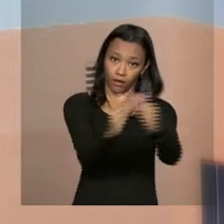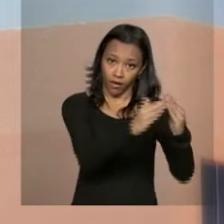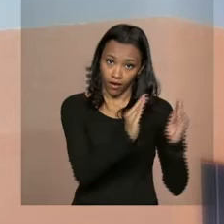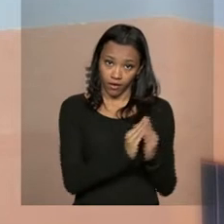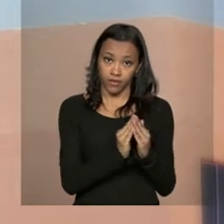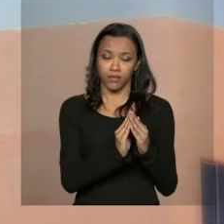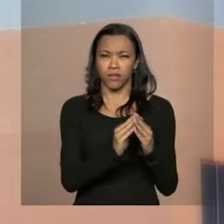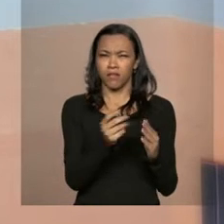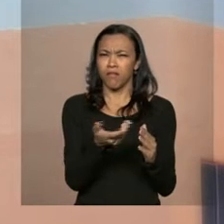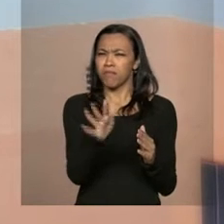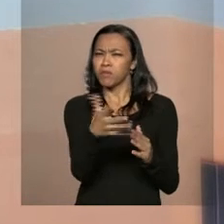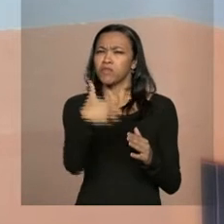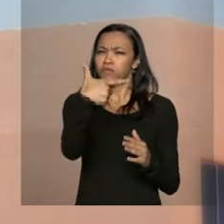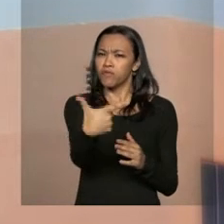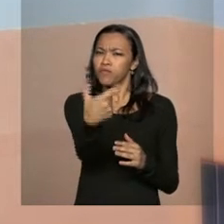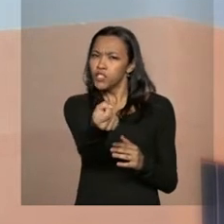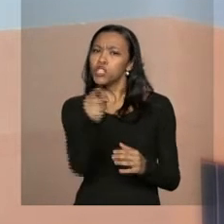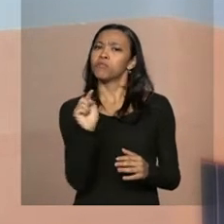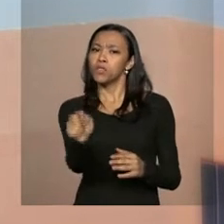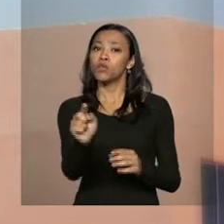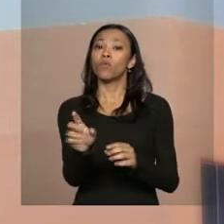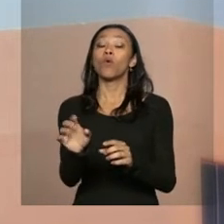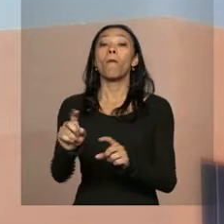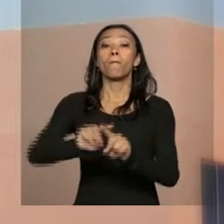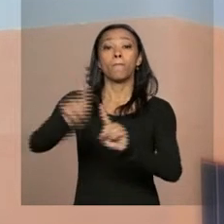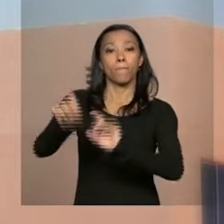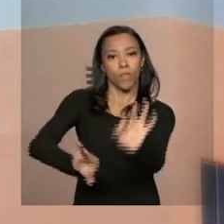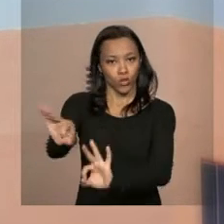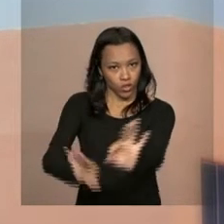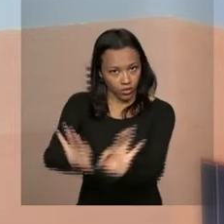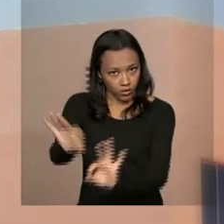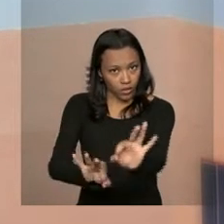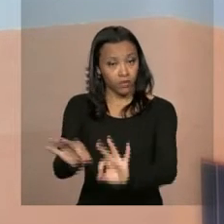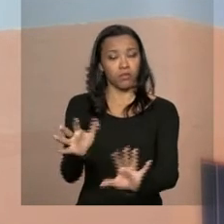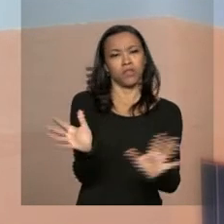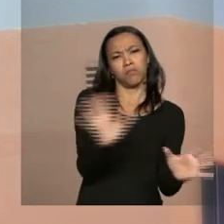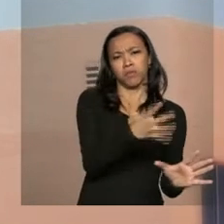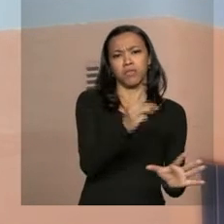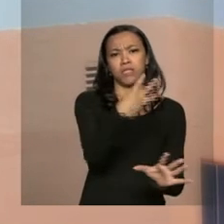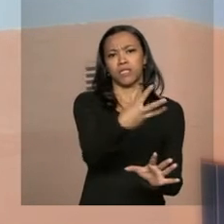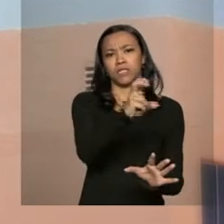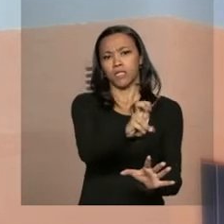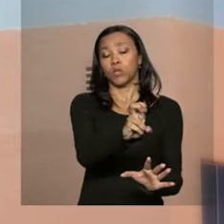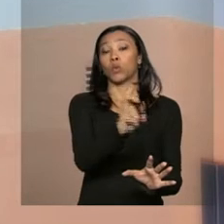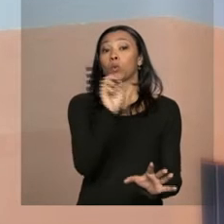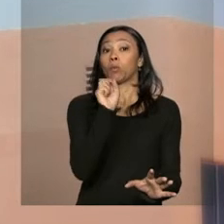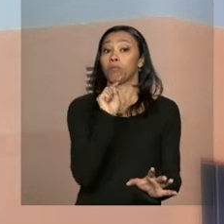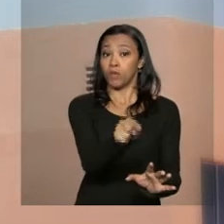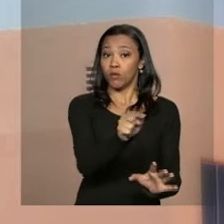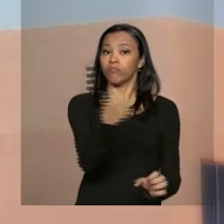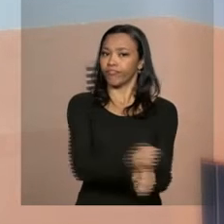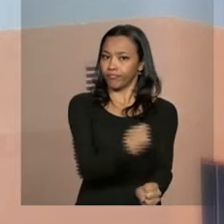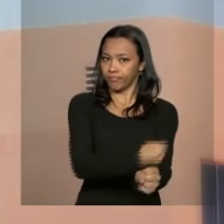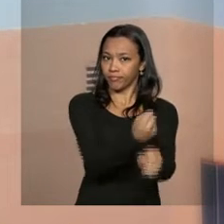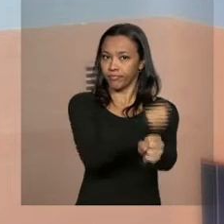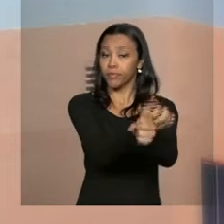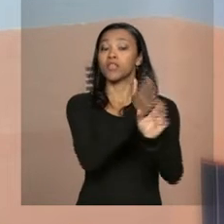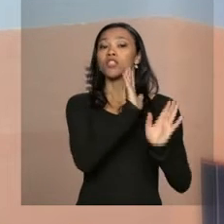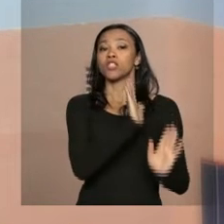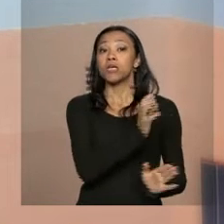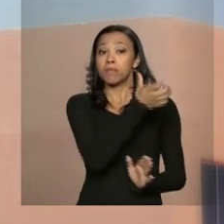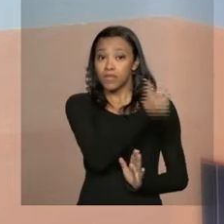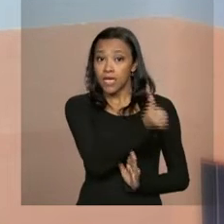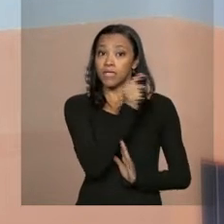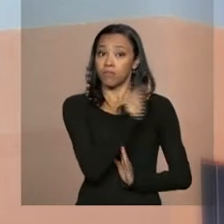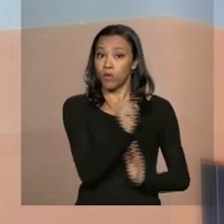Cerca de 20 mil estão na fase de projeto e em torno de 35 mil estão em obra, sendo que 6 mil unidades já